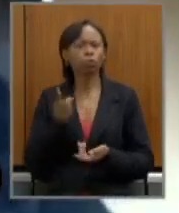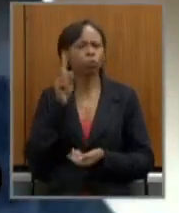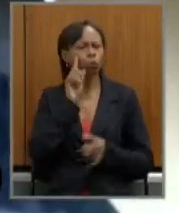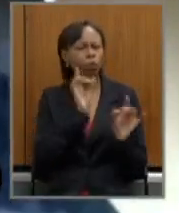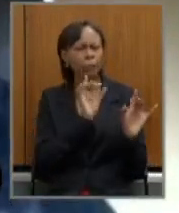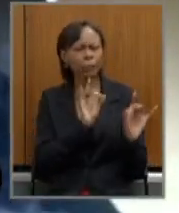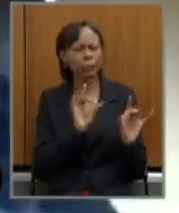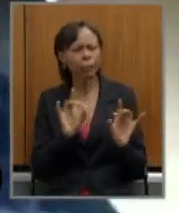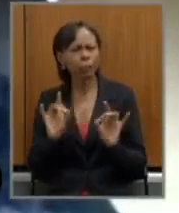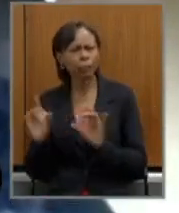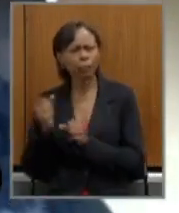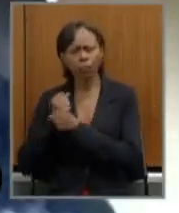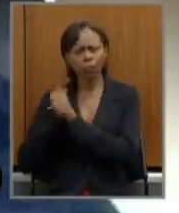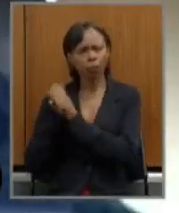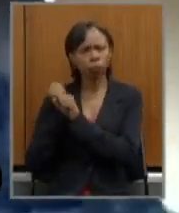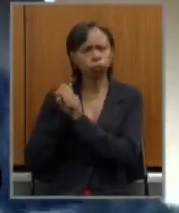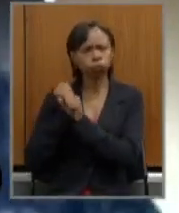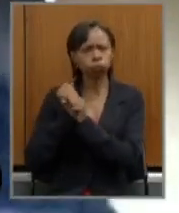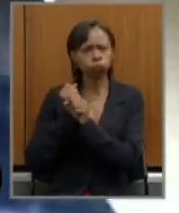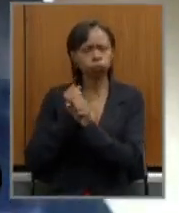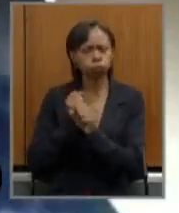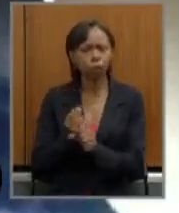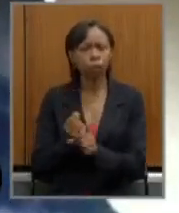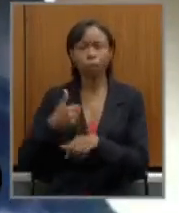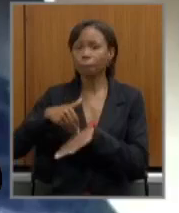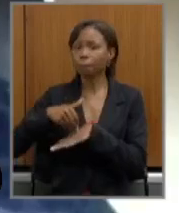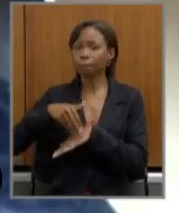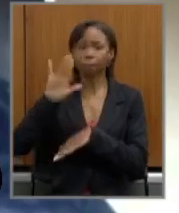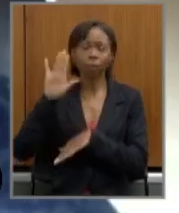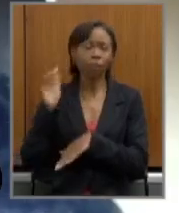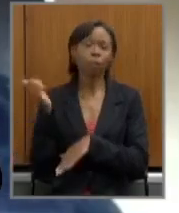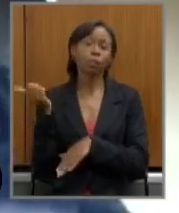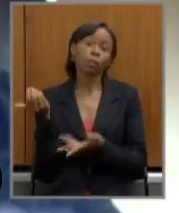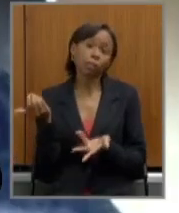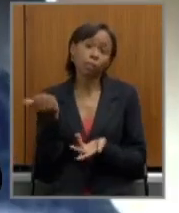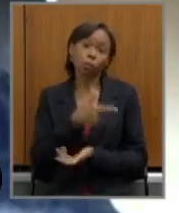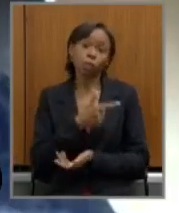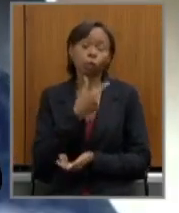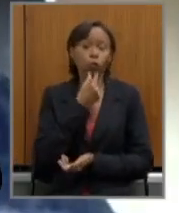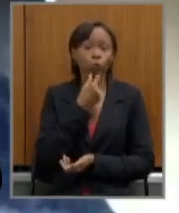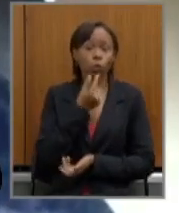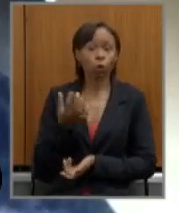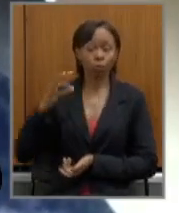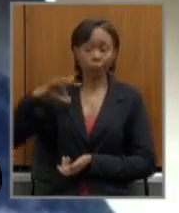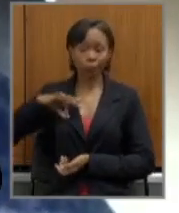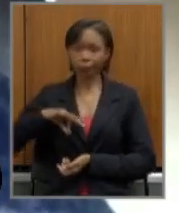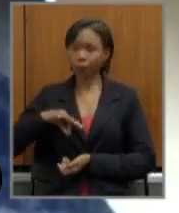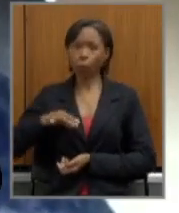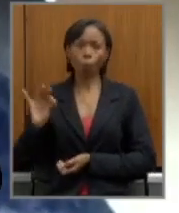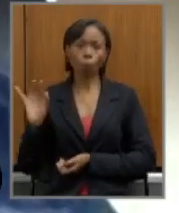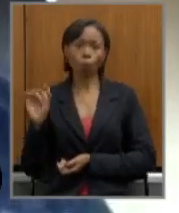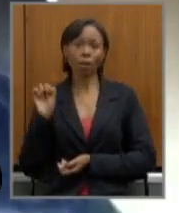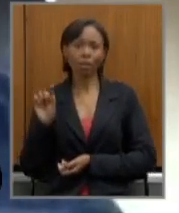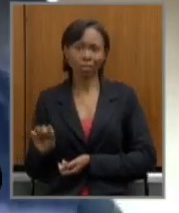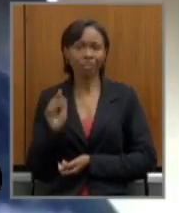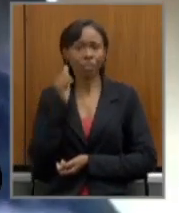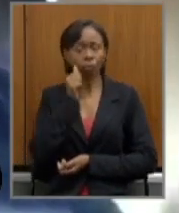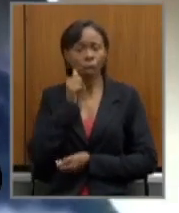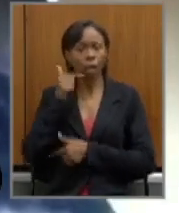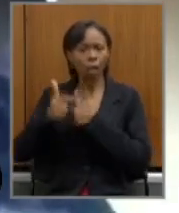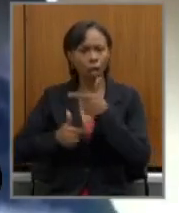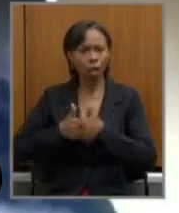longo dos anos dá vários anos a mais de trabalho não remunerado e também cumprindo